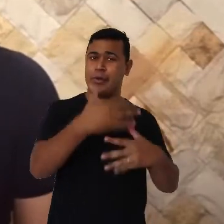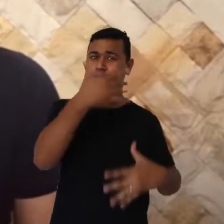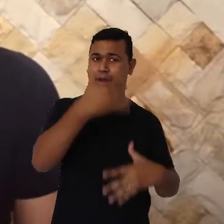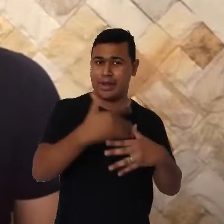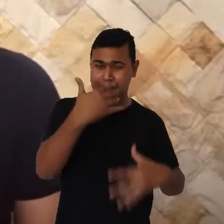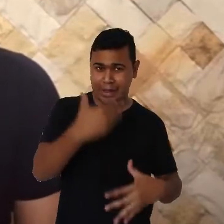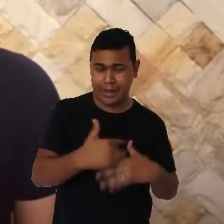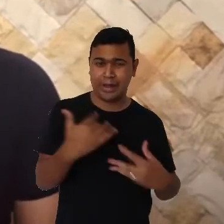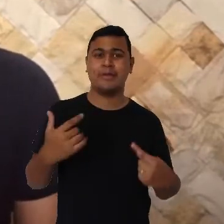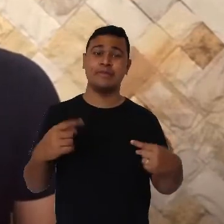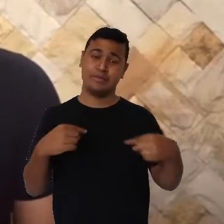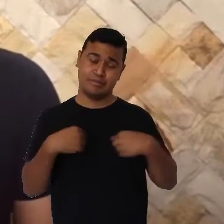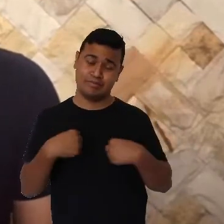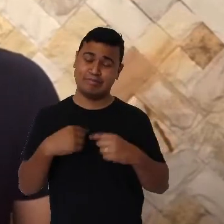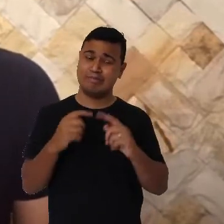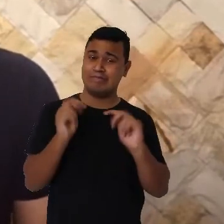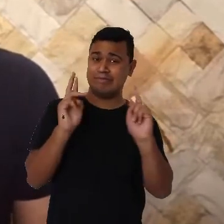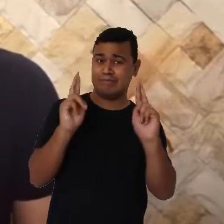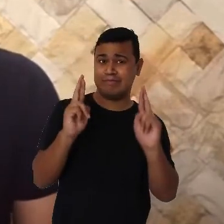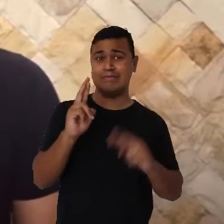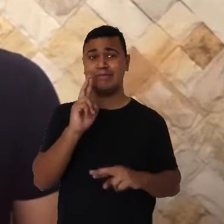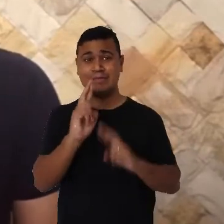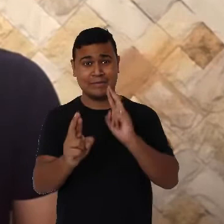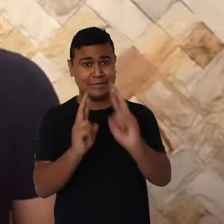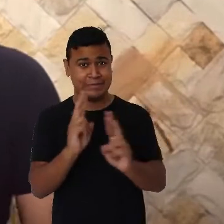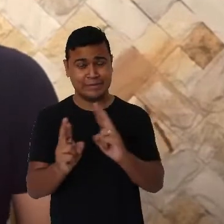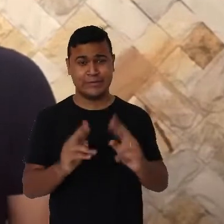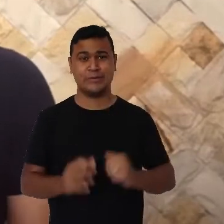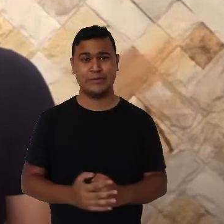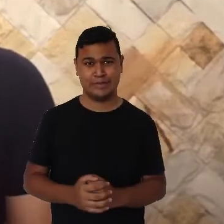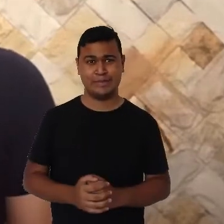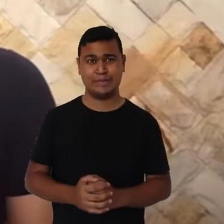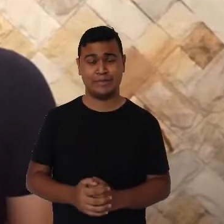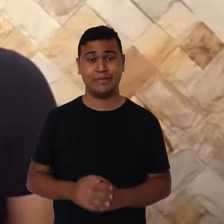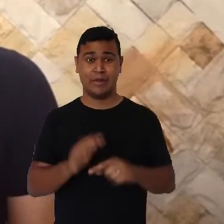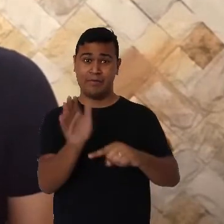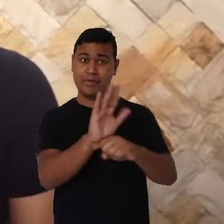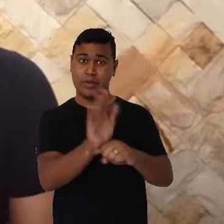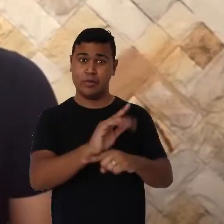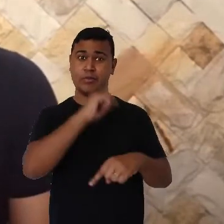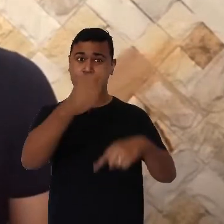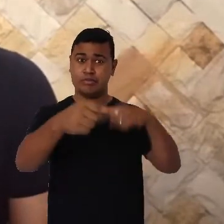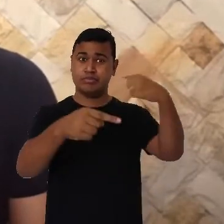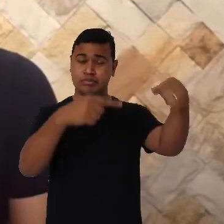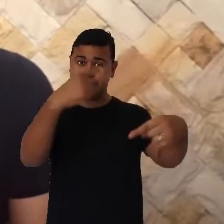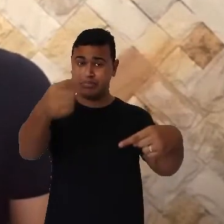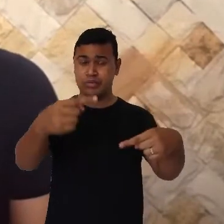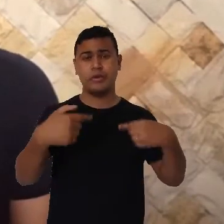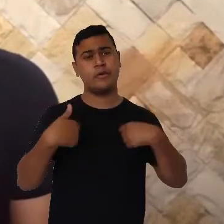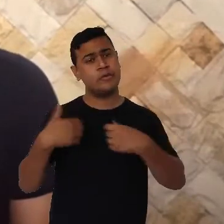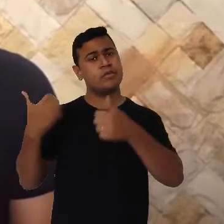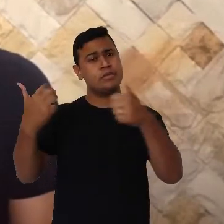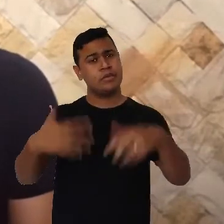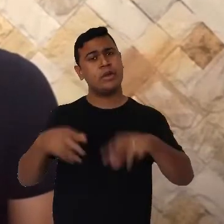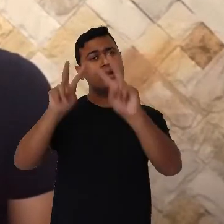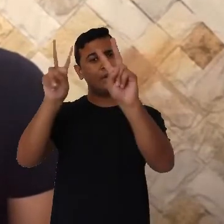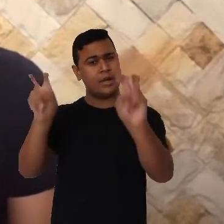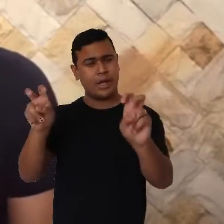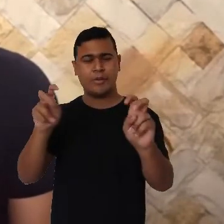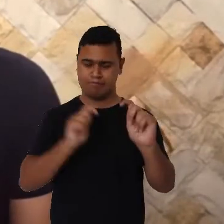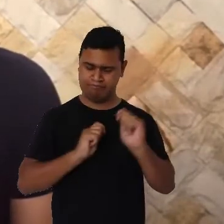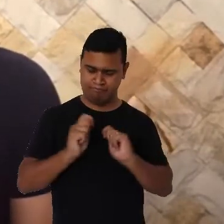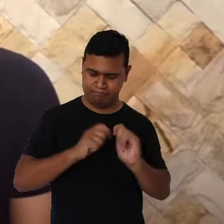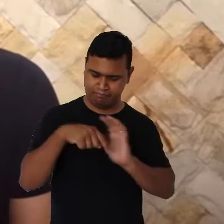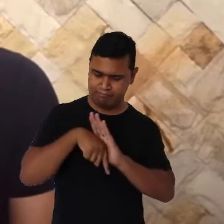que eu tentarei respondê-las na medida do possível. Nos próximos vídeos, eu irei abordar o mesmo tema de autorregulação,